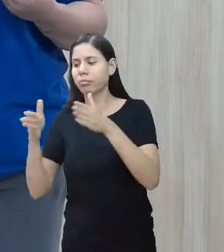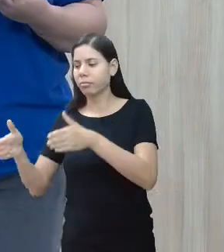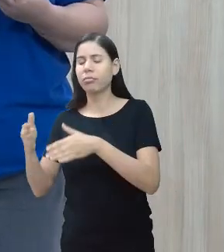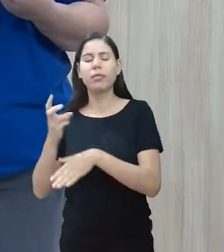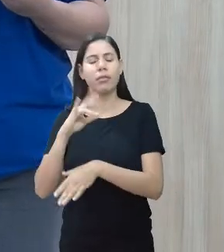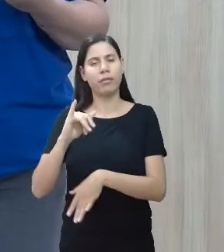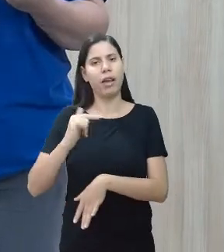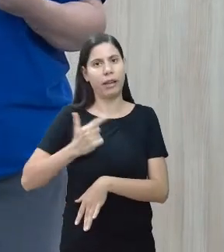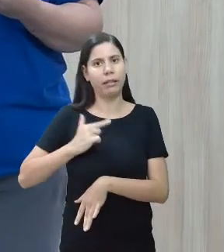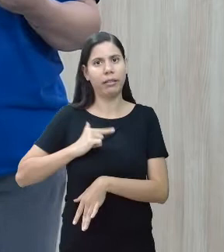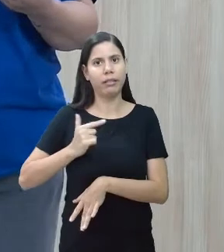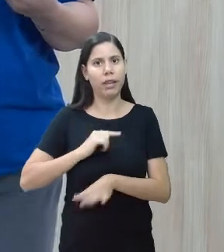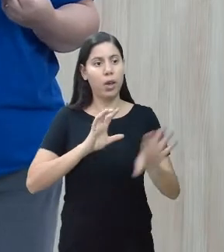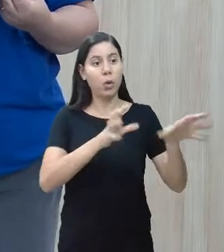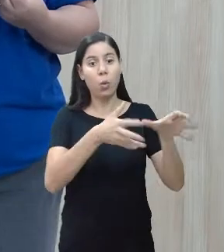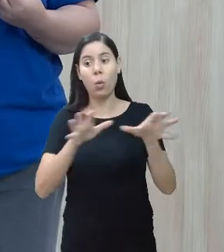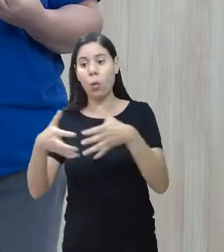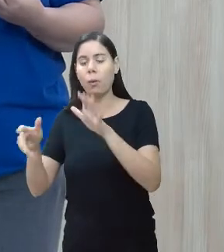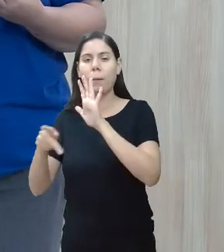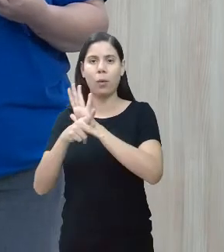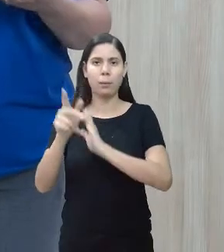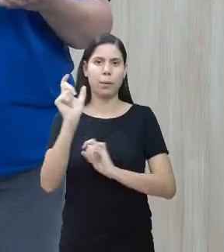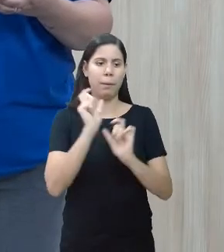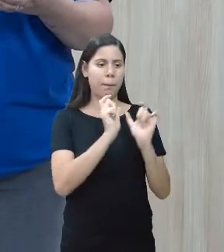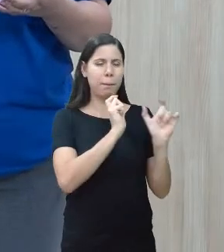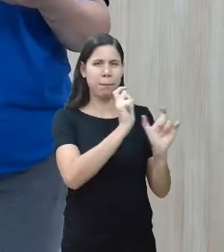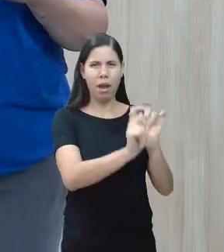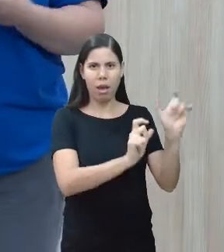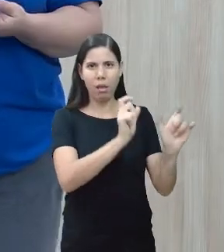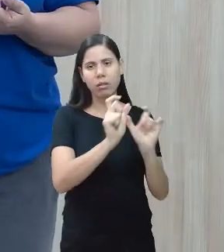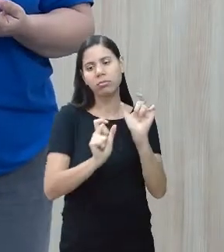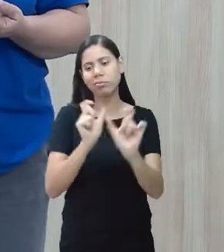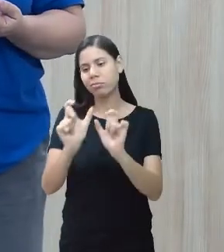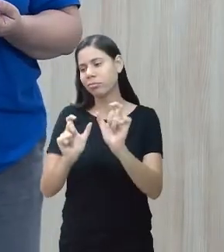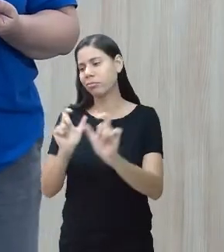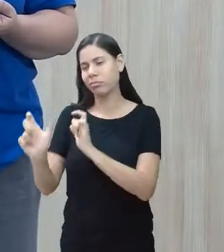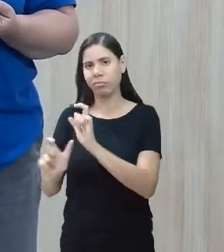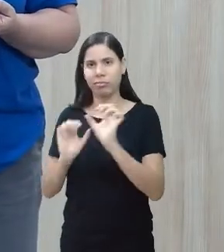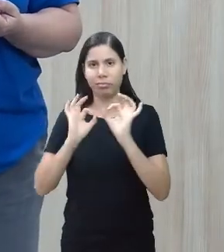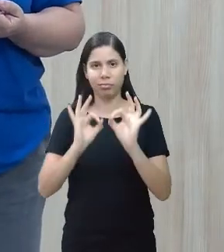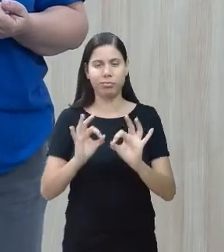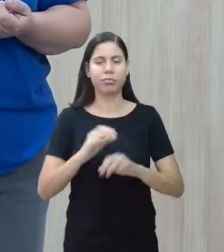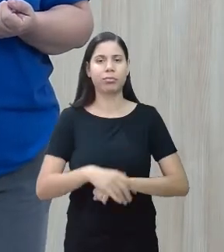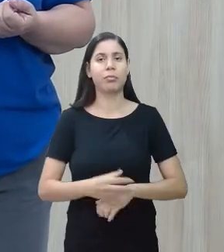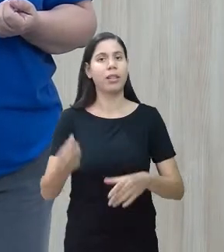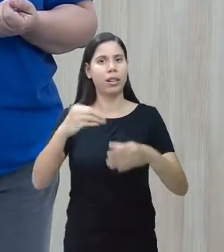selecionada palavras, não é? De grupos dentro dessas pastas.